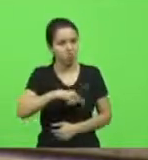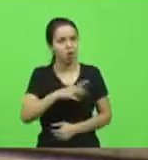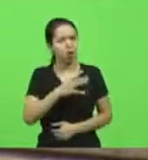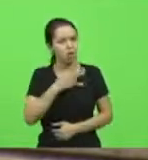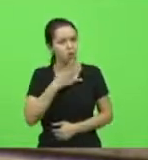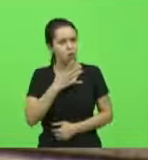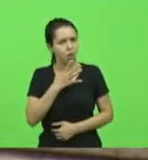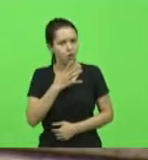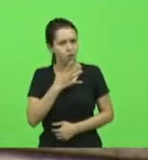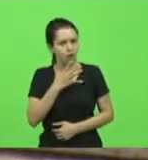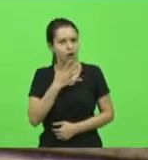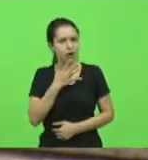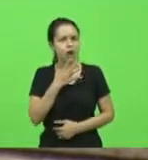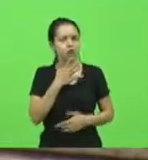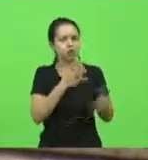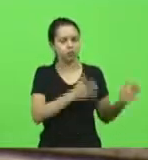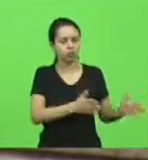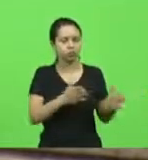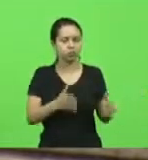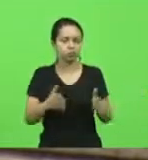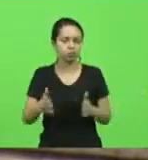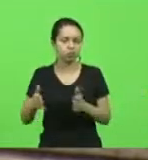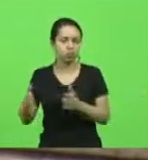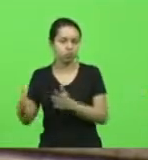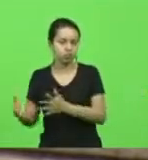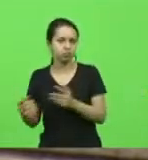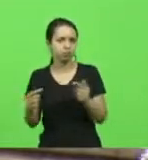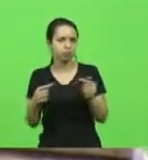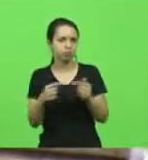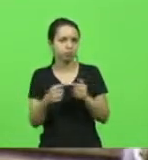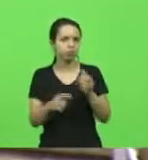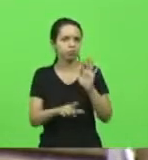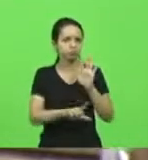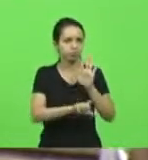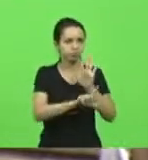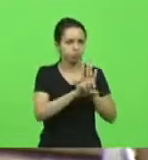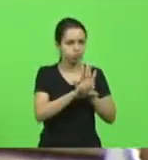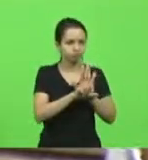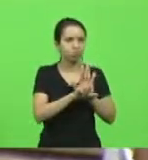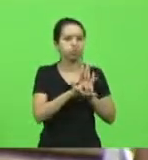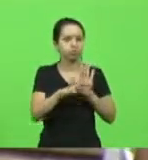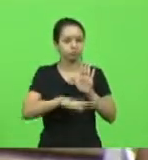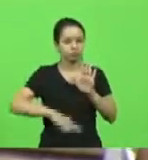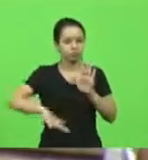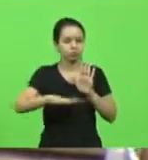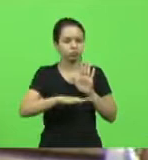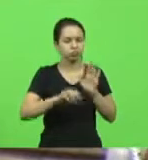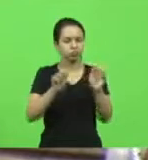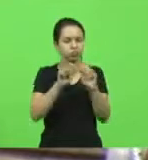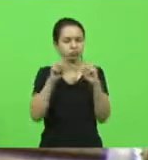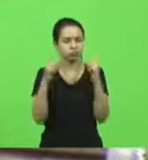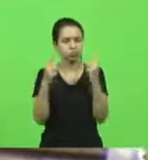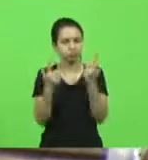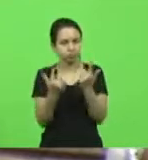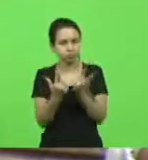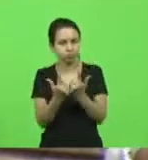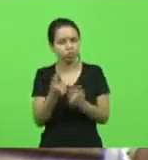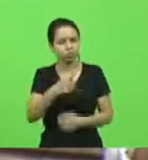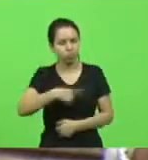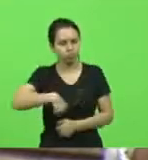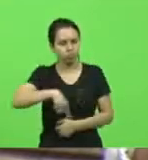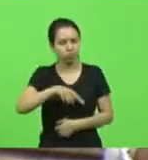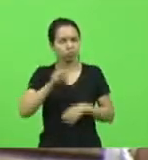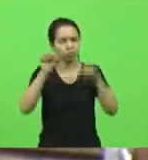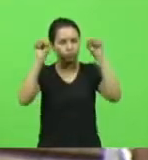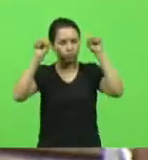de legalidade, desse poder legislativo, todos nós somos testemunhas